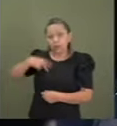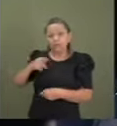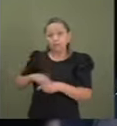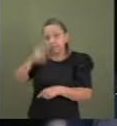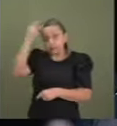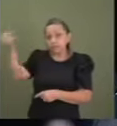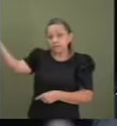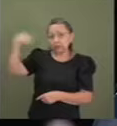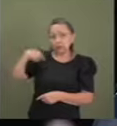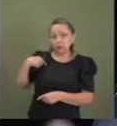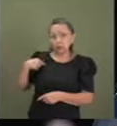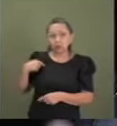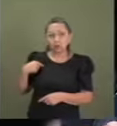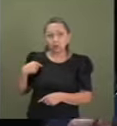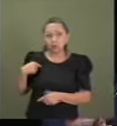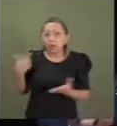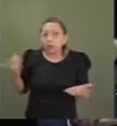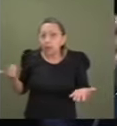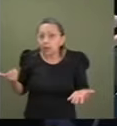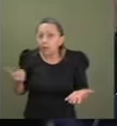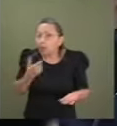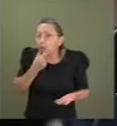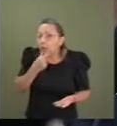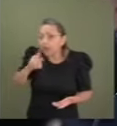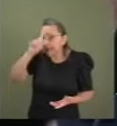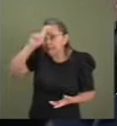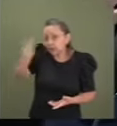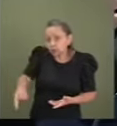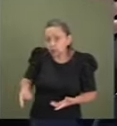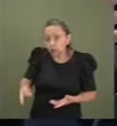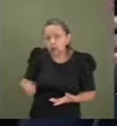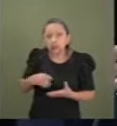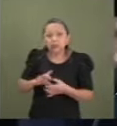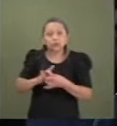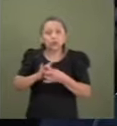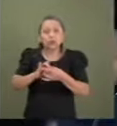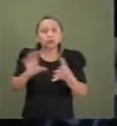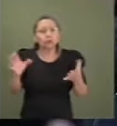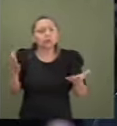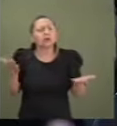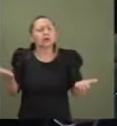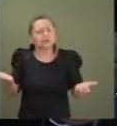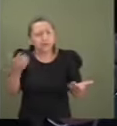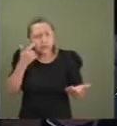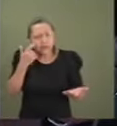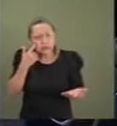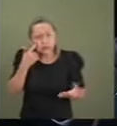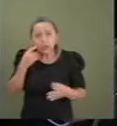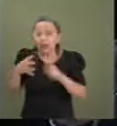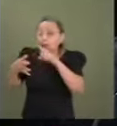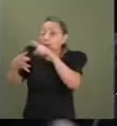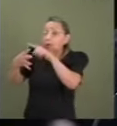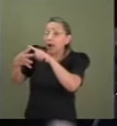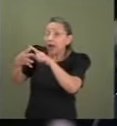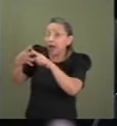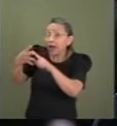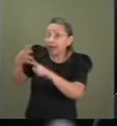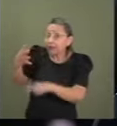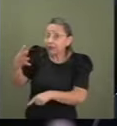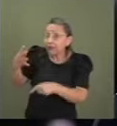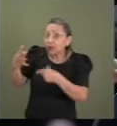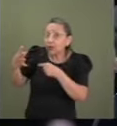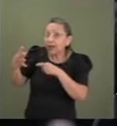solto. Veja a força do poder econômico, né? Os quatro estão presos, os quatro.